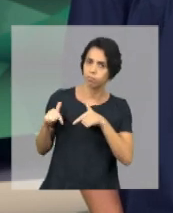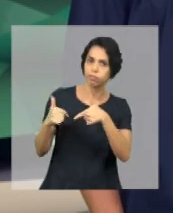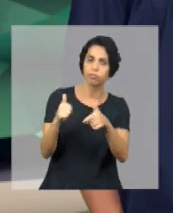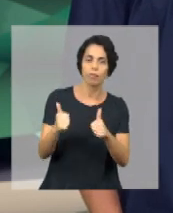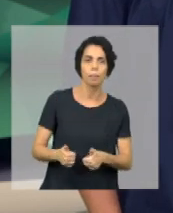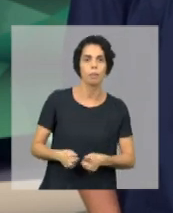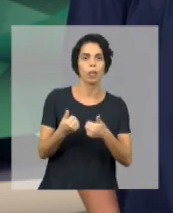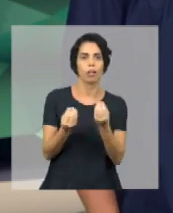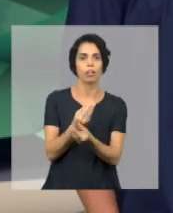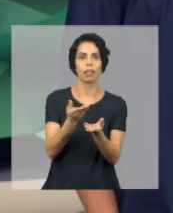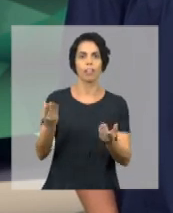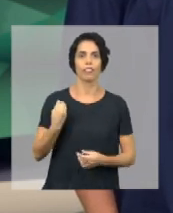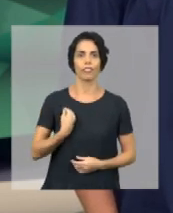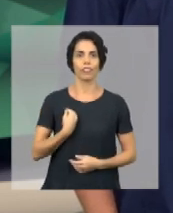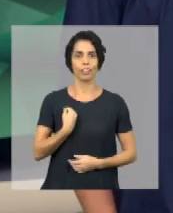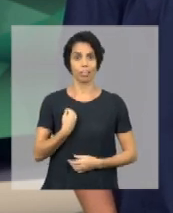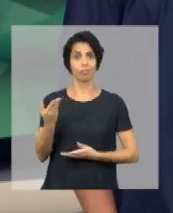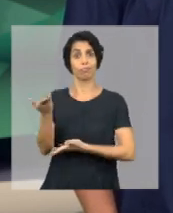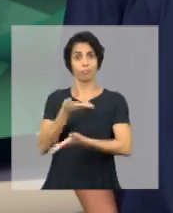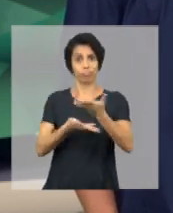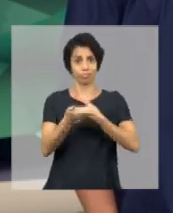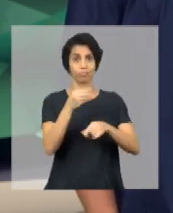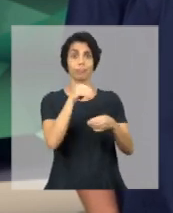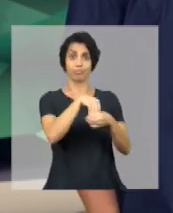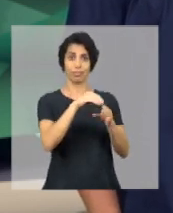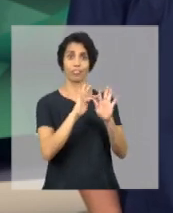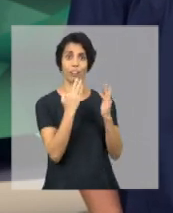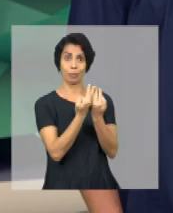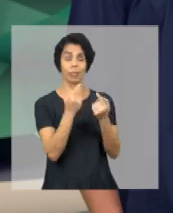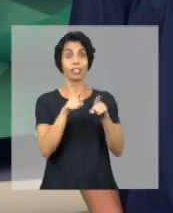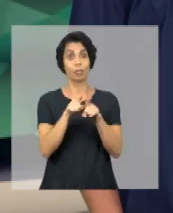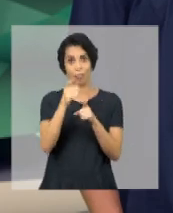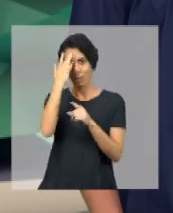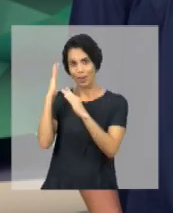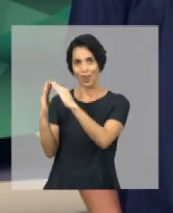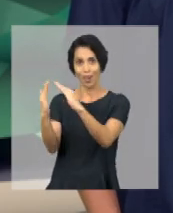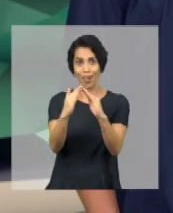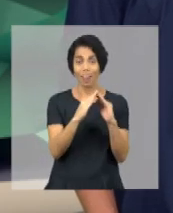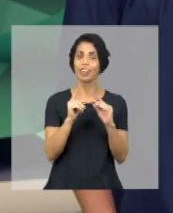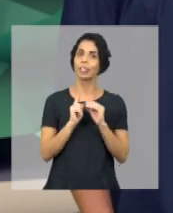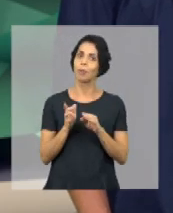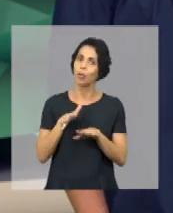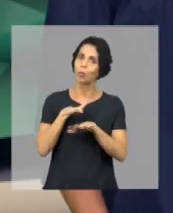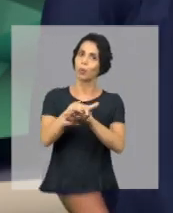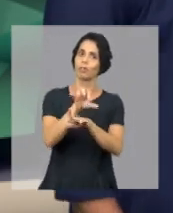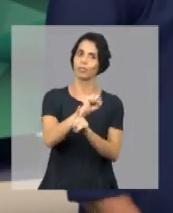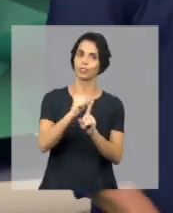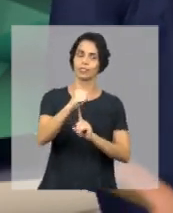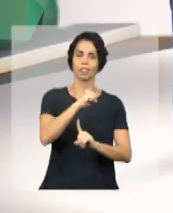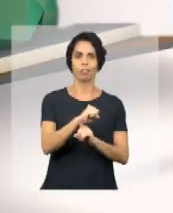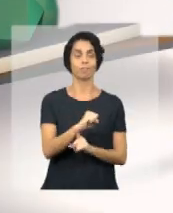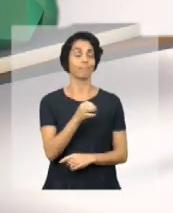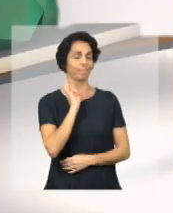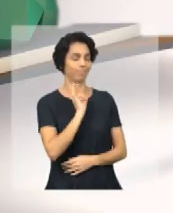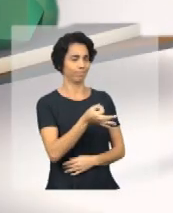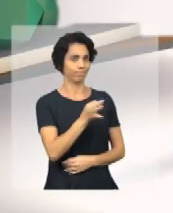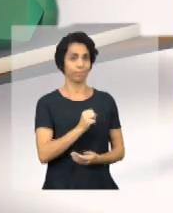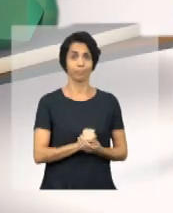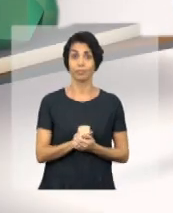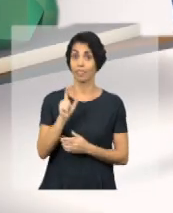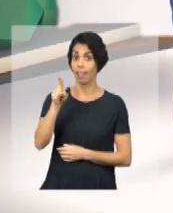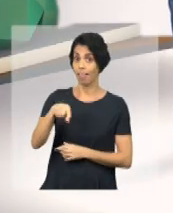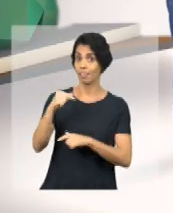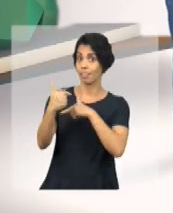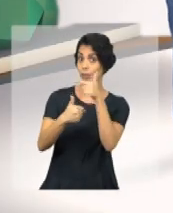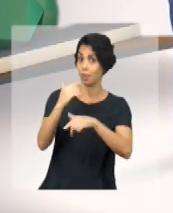condições de vida, de convivência familiar e comunitária e de inclusão social. Exatamente. Esse é o trabalho